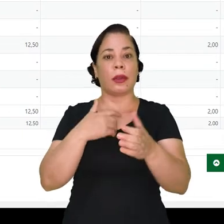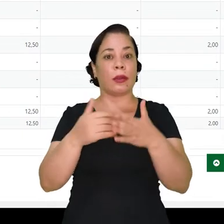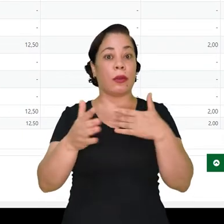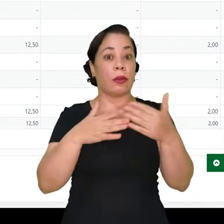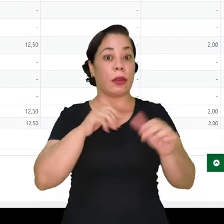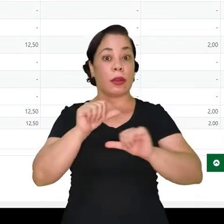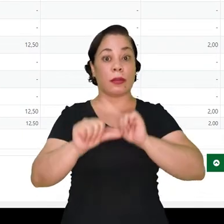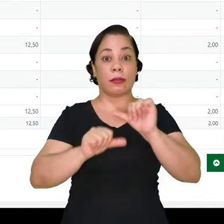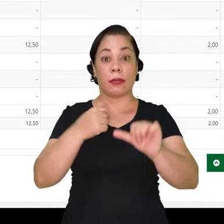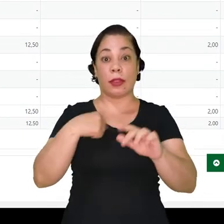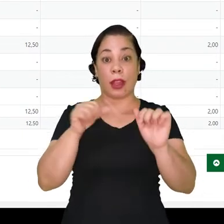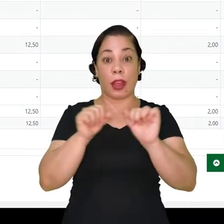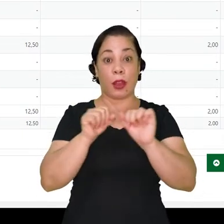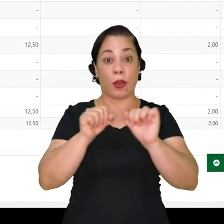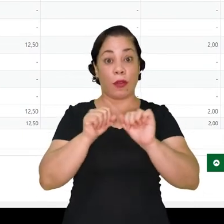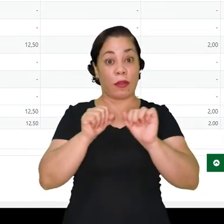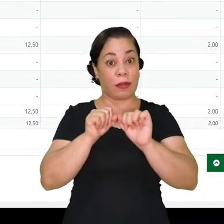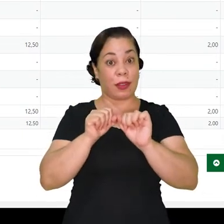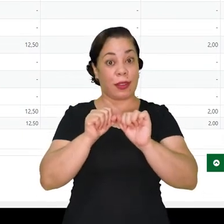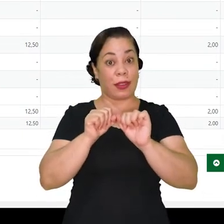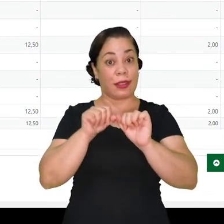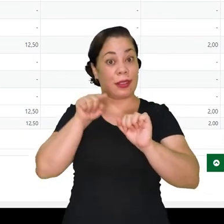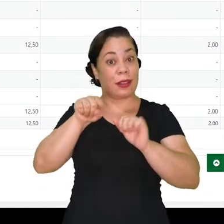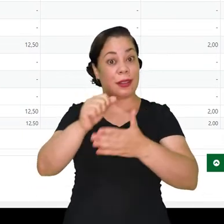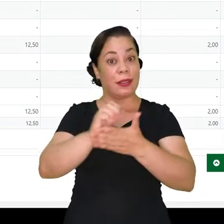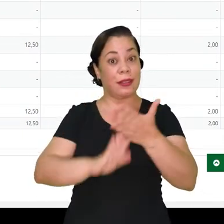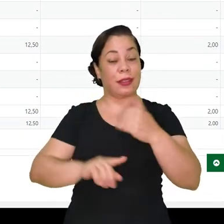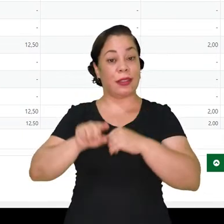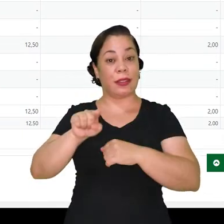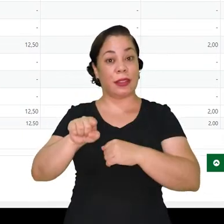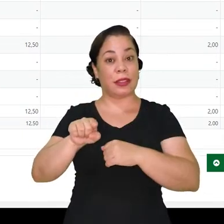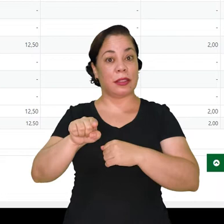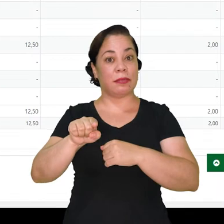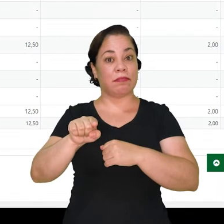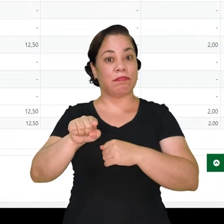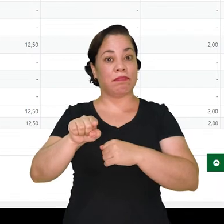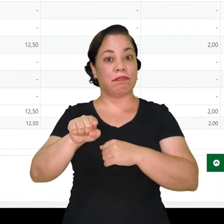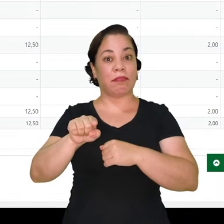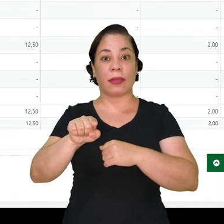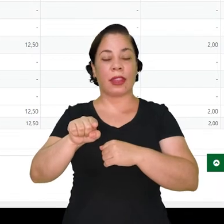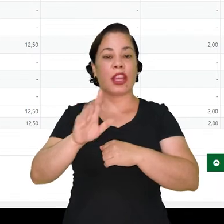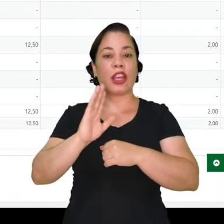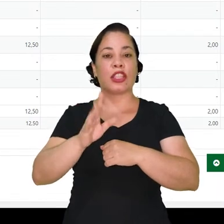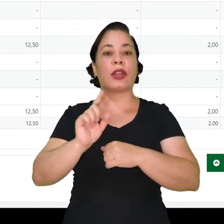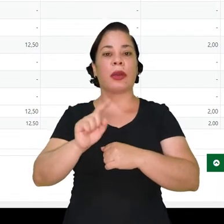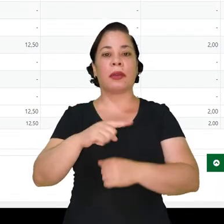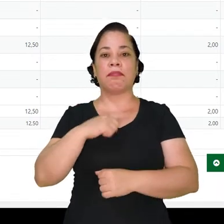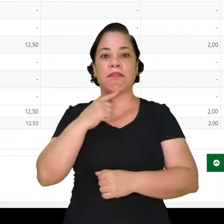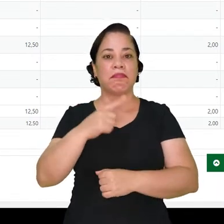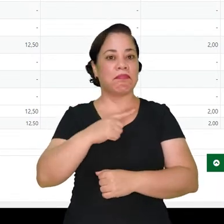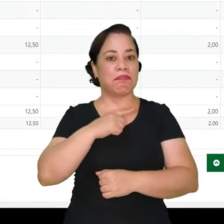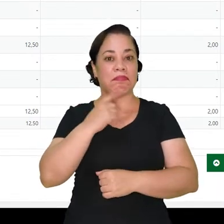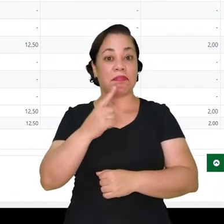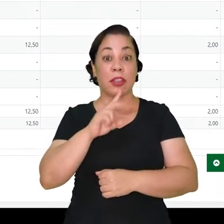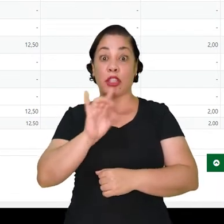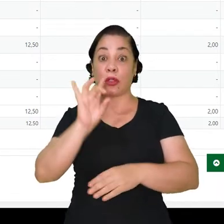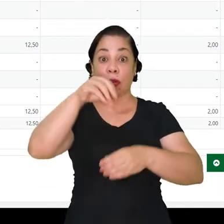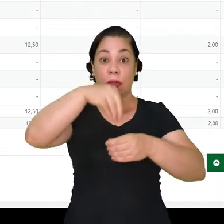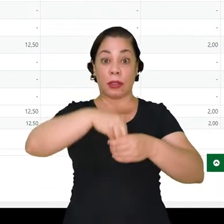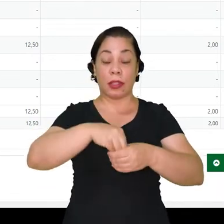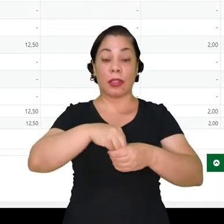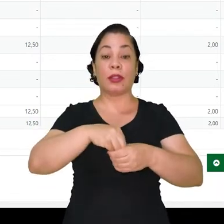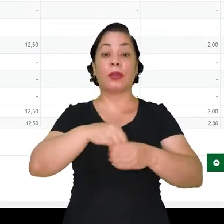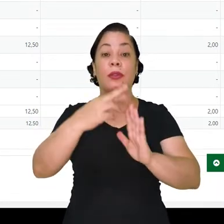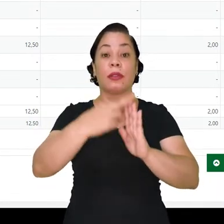qualquer alteração que eu faça lá naquela atividade, não vai mais valer. E sim, diretamente aqui no